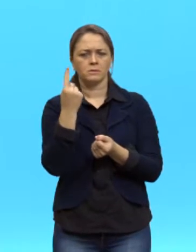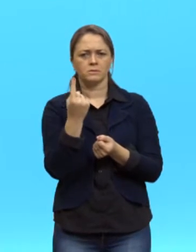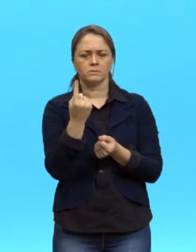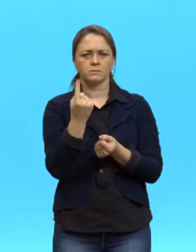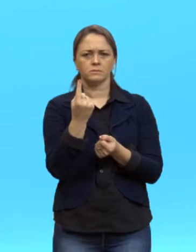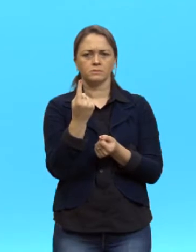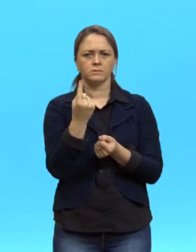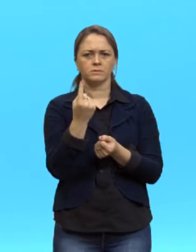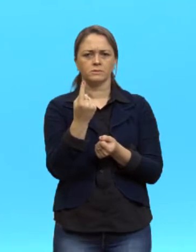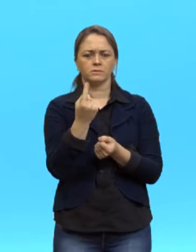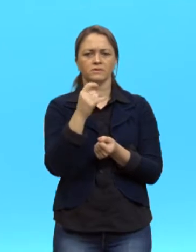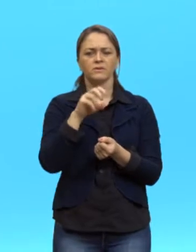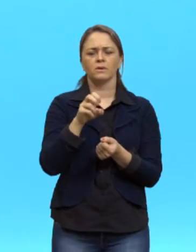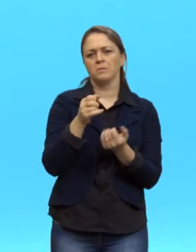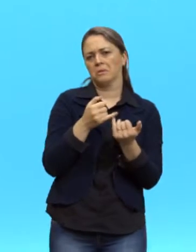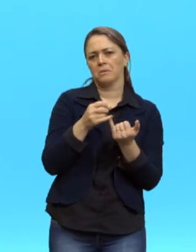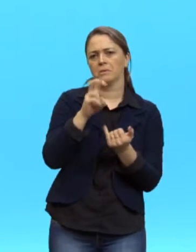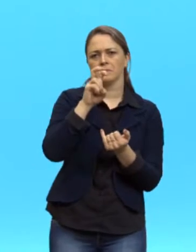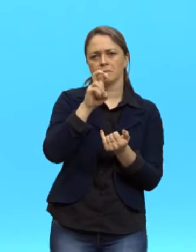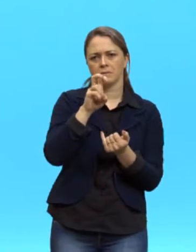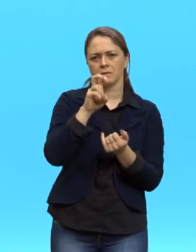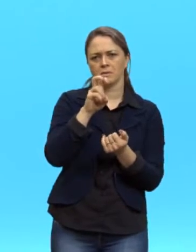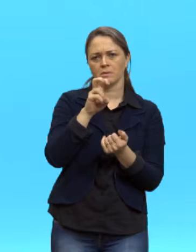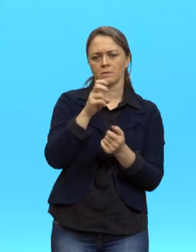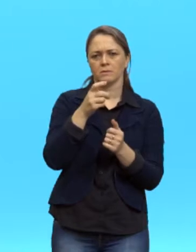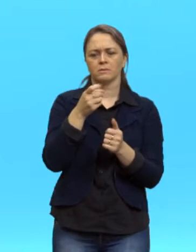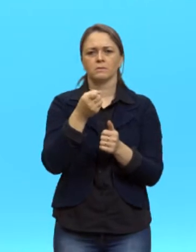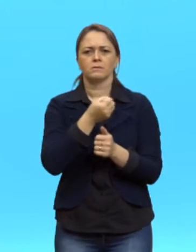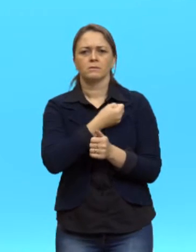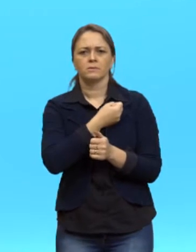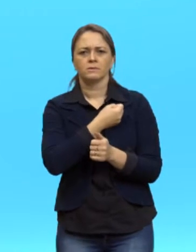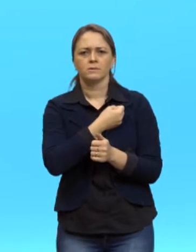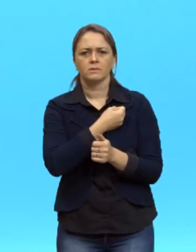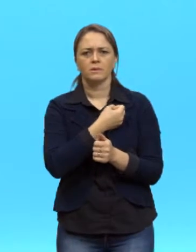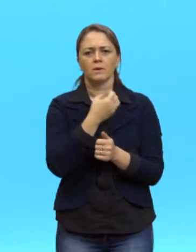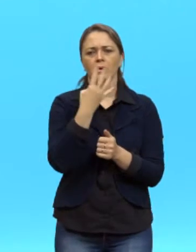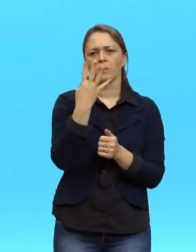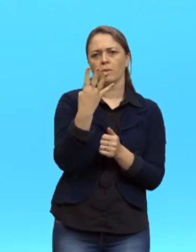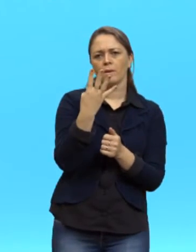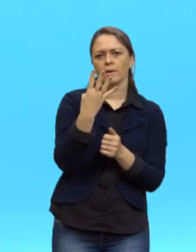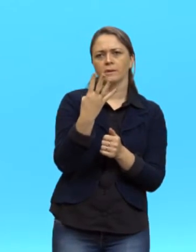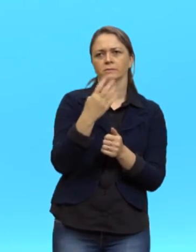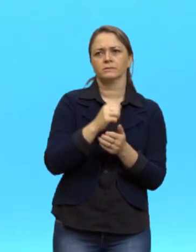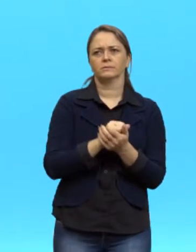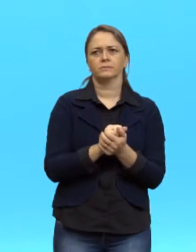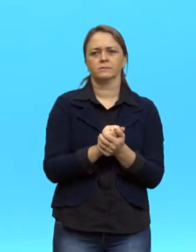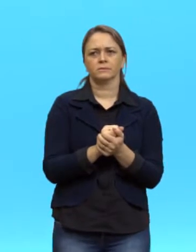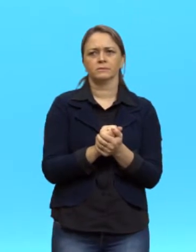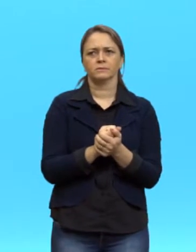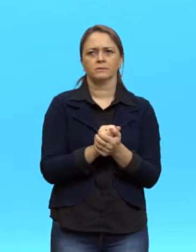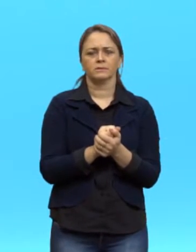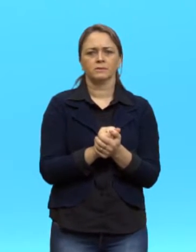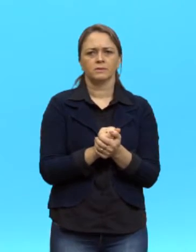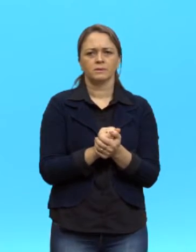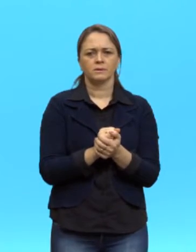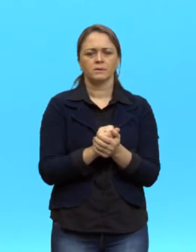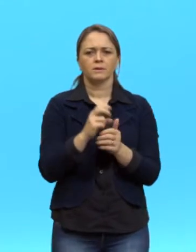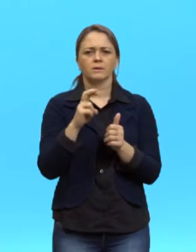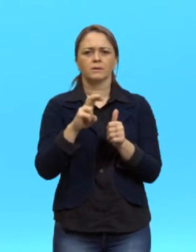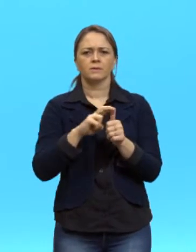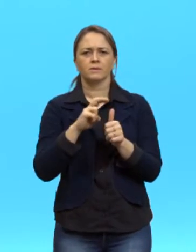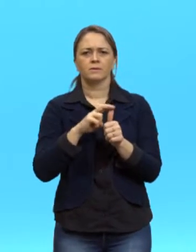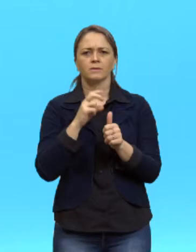termos, serão quatro razões. Certo? Então, se eu quiser saber o quinto termo, é o